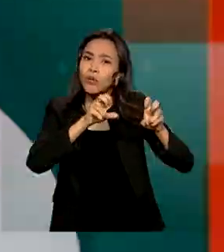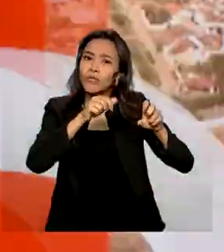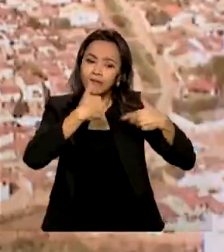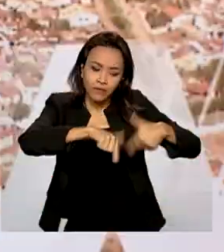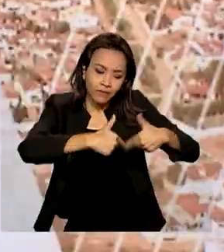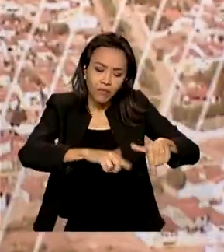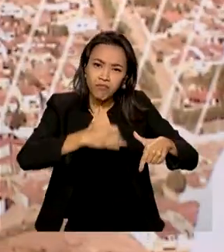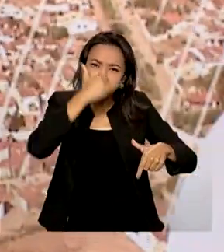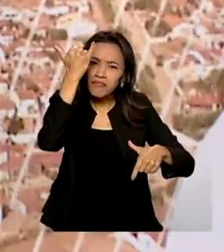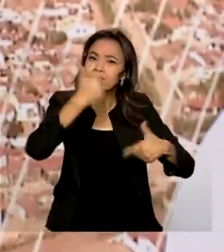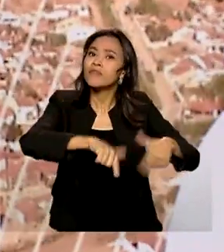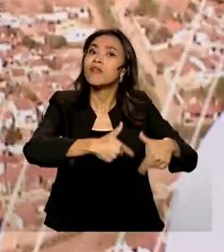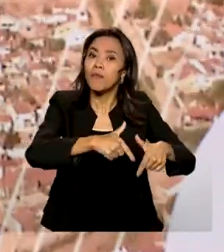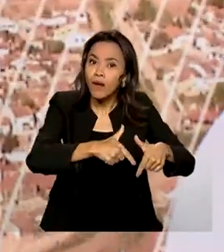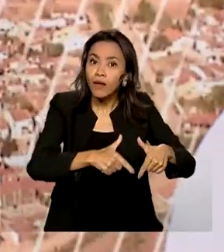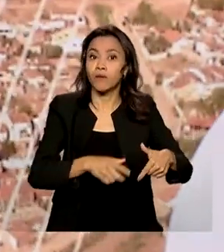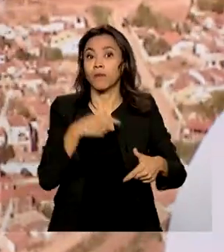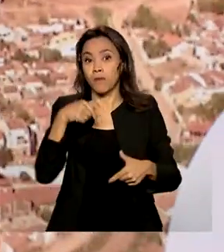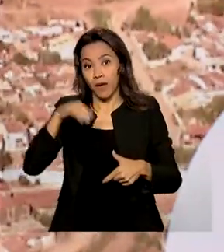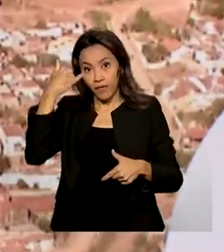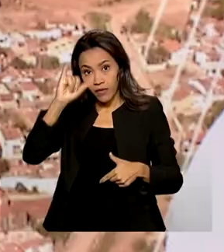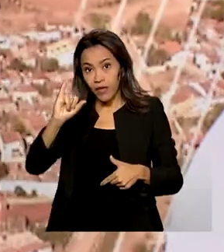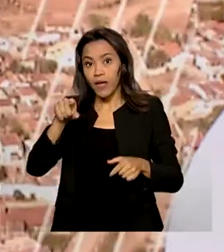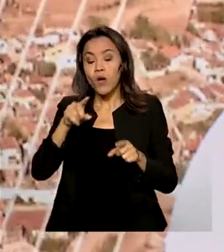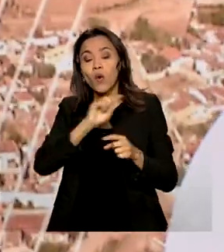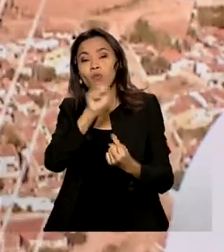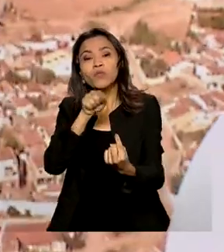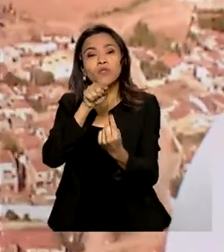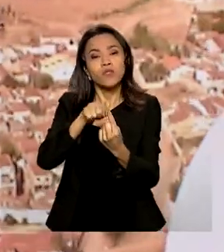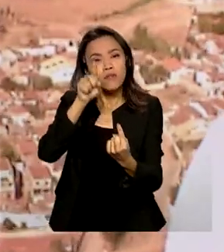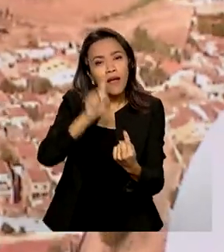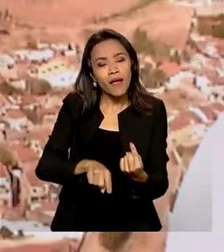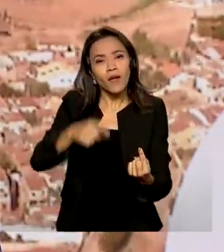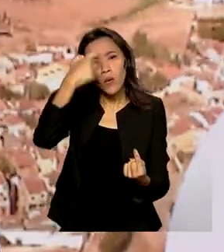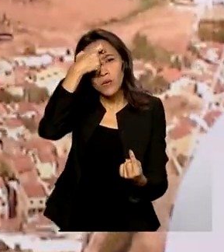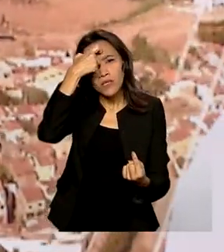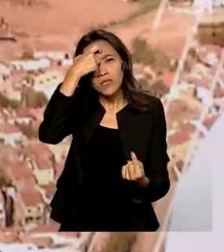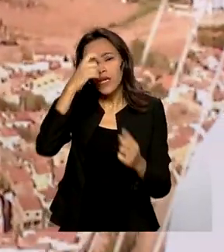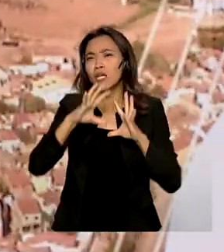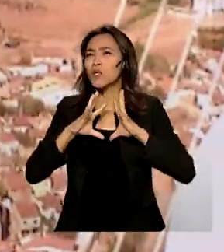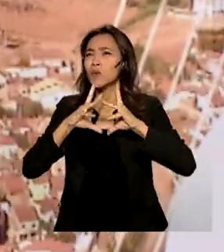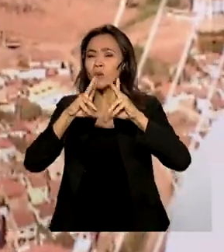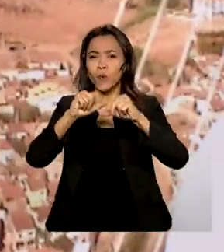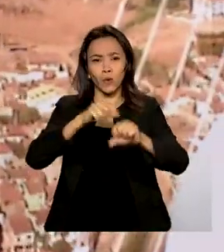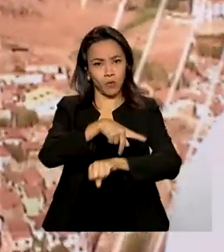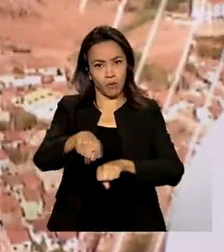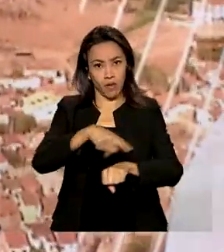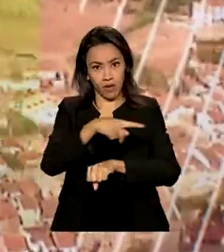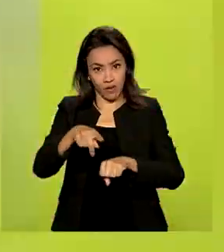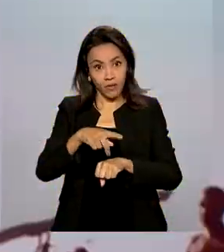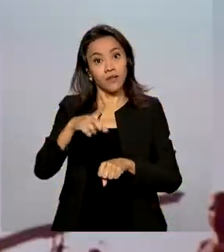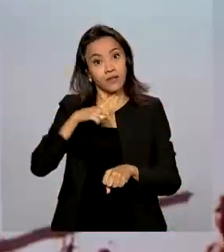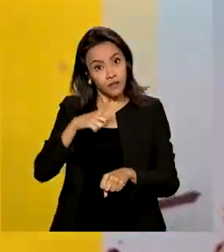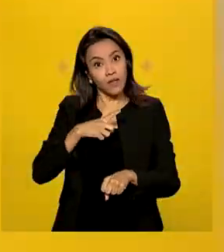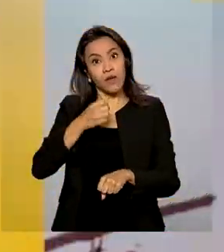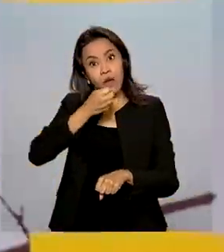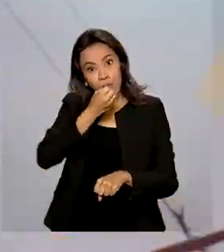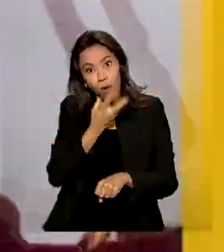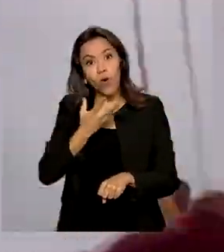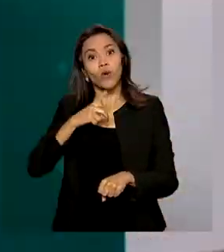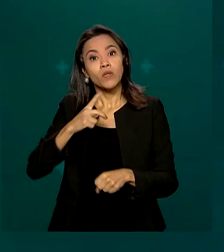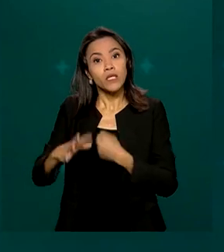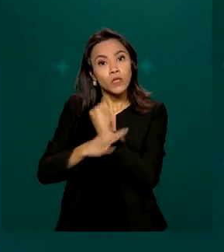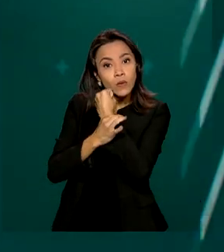ocupacionais. Neste ano, a meta é conscientizar que todo o país lucra quando o trabalhador recebe proteção,